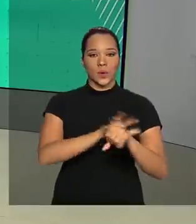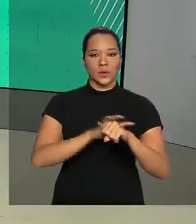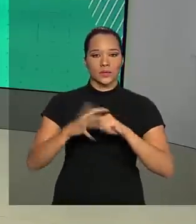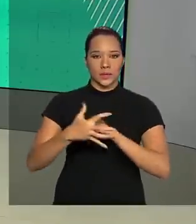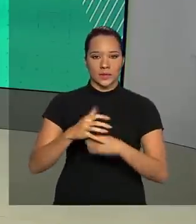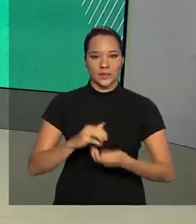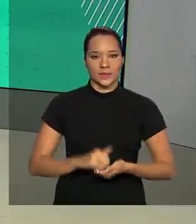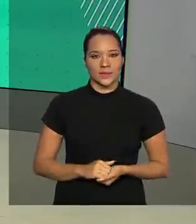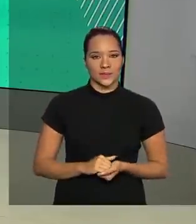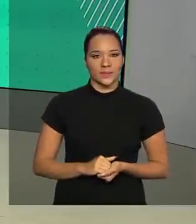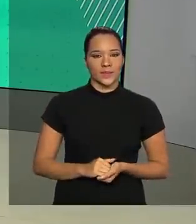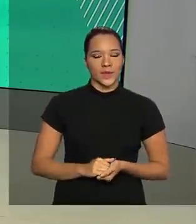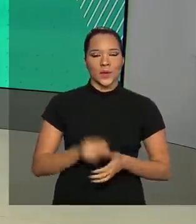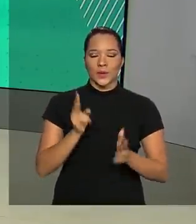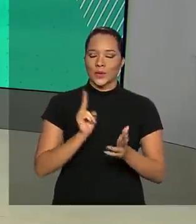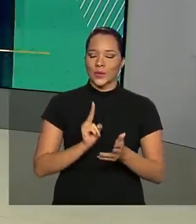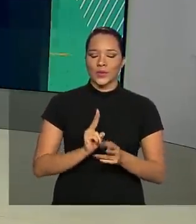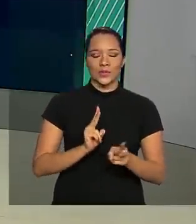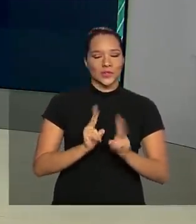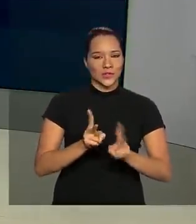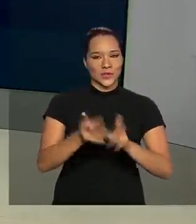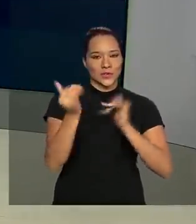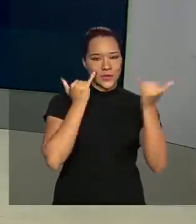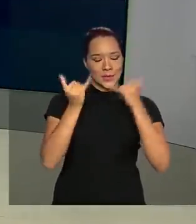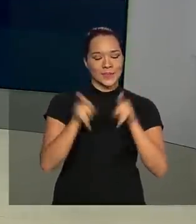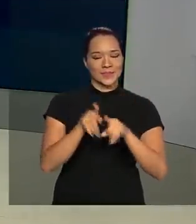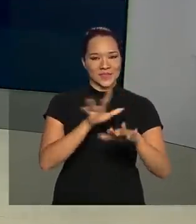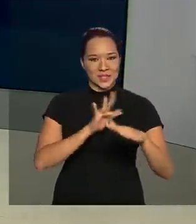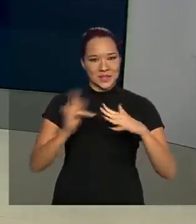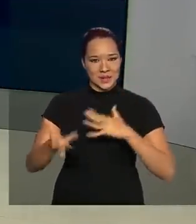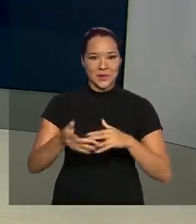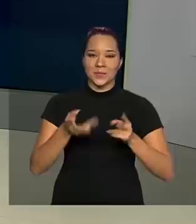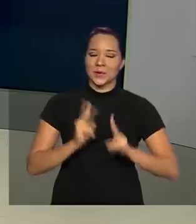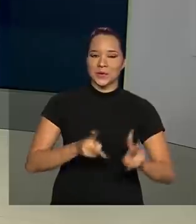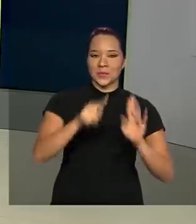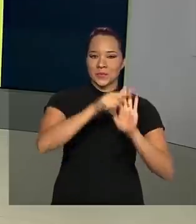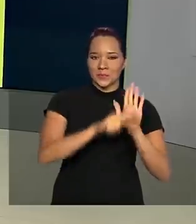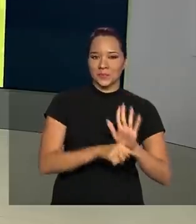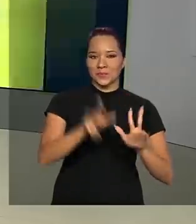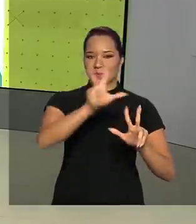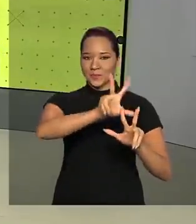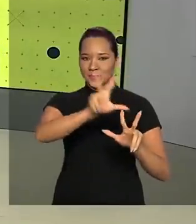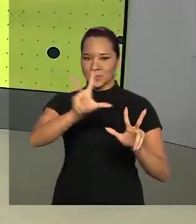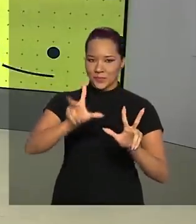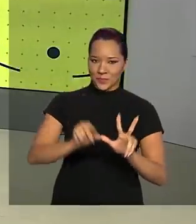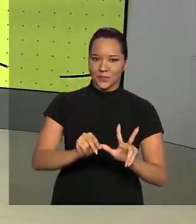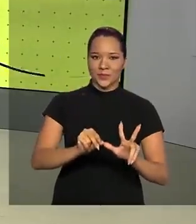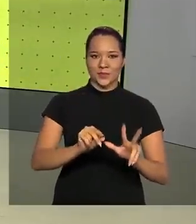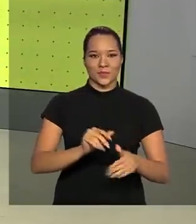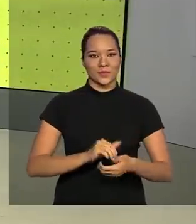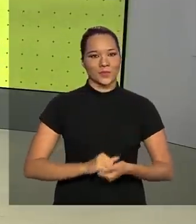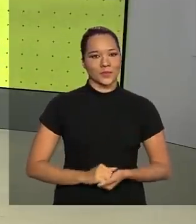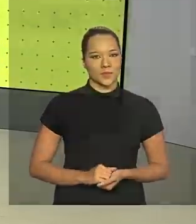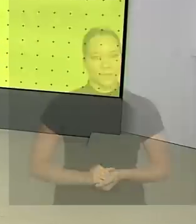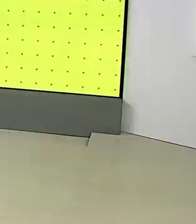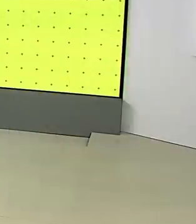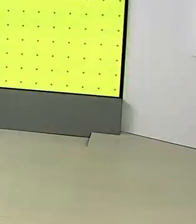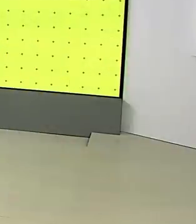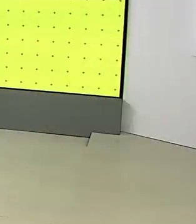novo coronavírus. Siga bem informado também pelas nossas redes sociais e continue com a programação da TV Brasil.